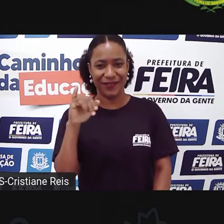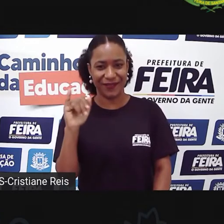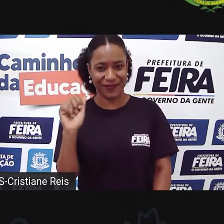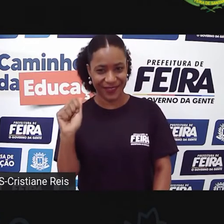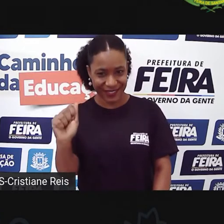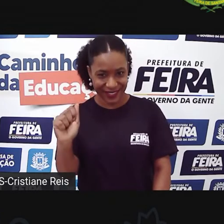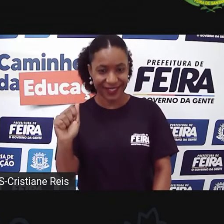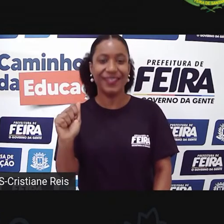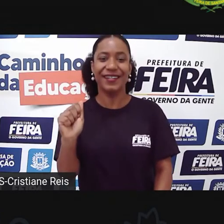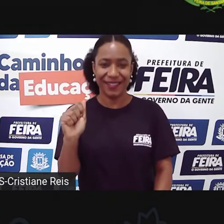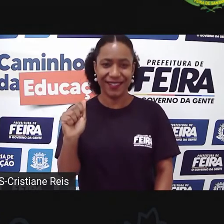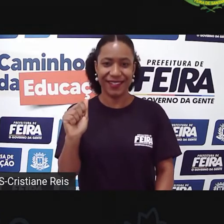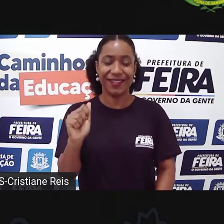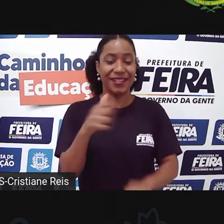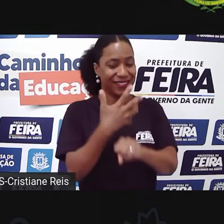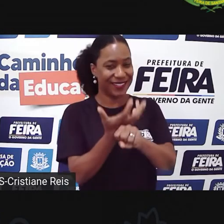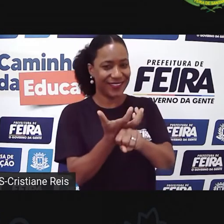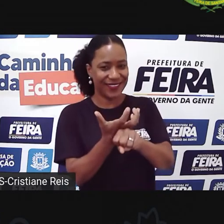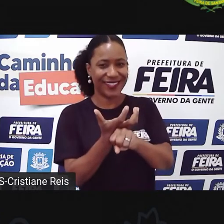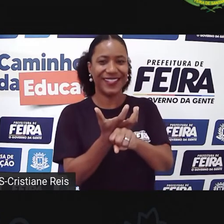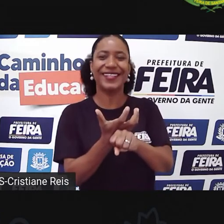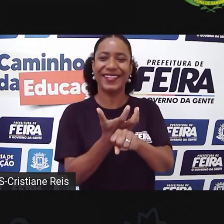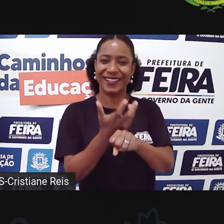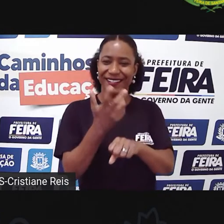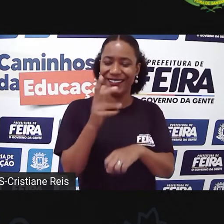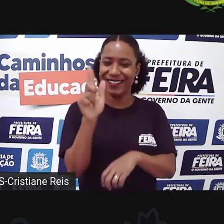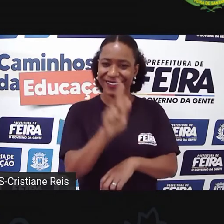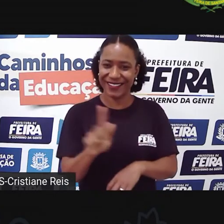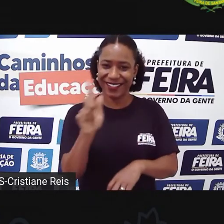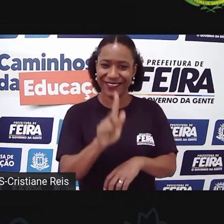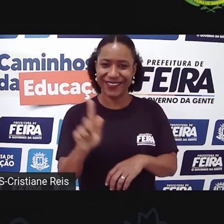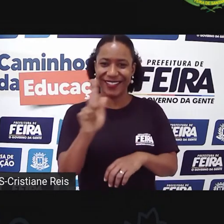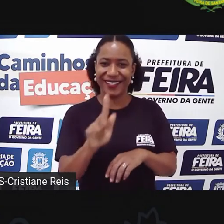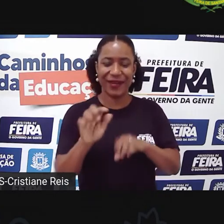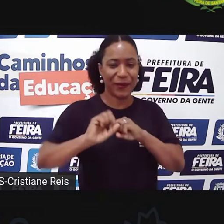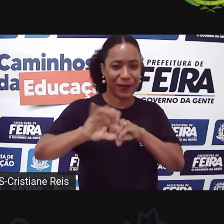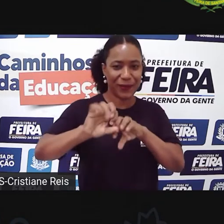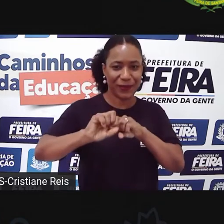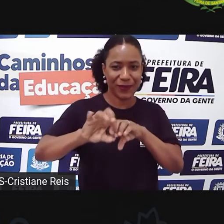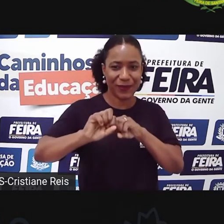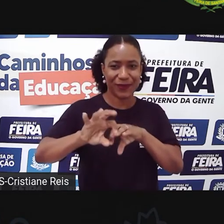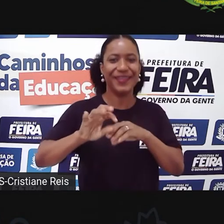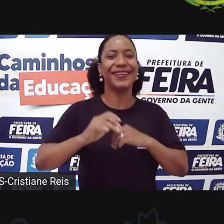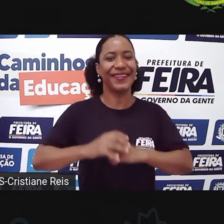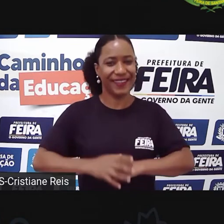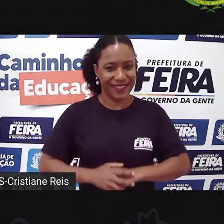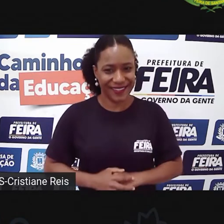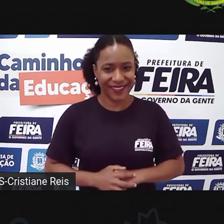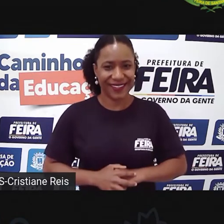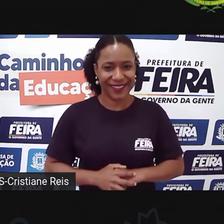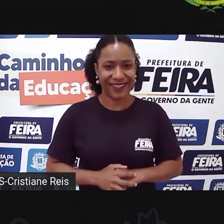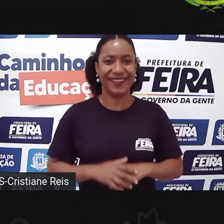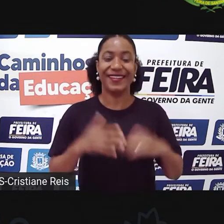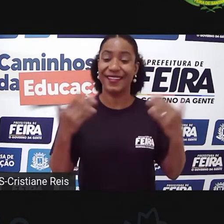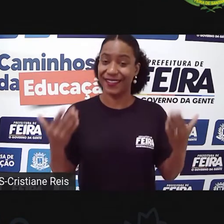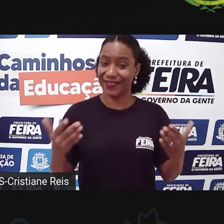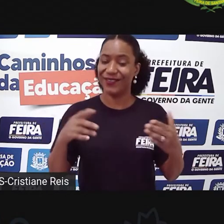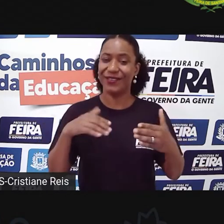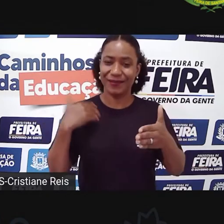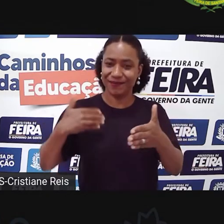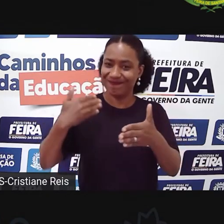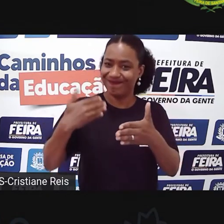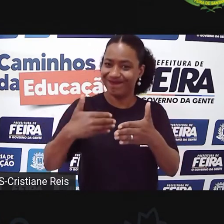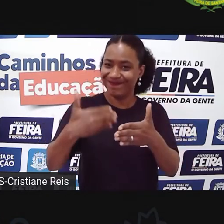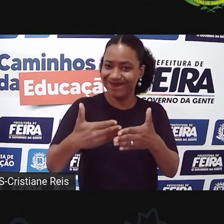Rosivânia, trabalho com a disciplina Geografia, que vocês já estão aí há muito tempo comigo, estamos chegando já, né, perto do finalzinho,